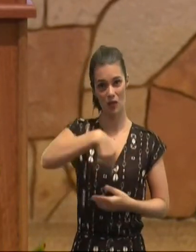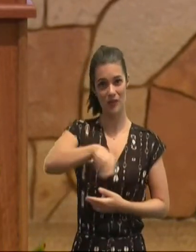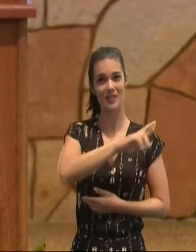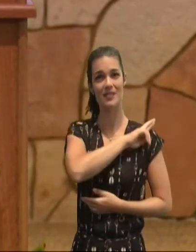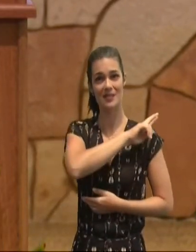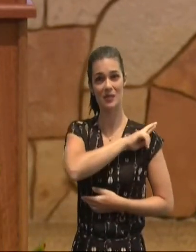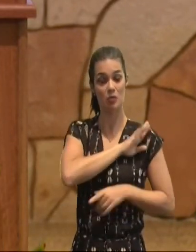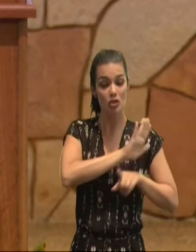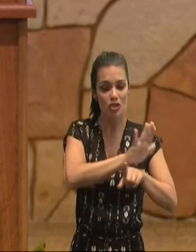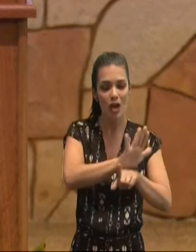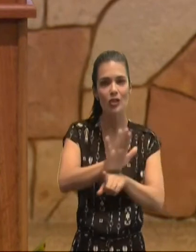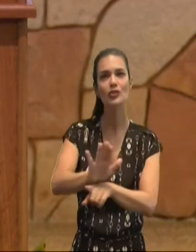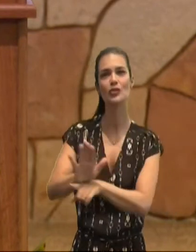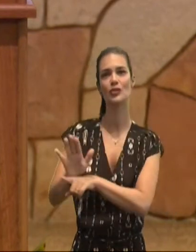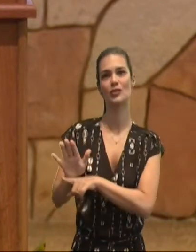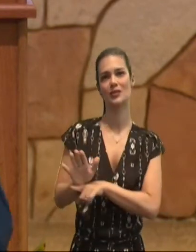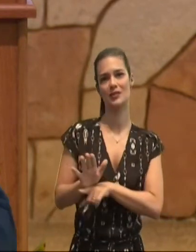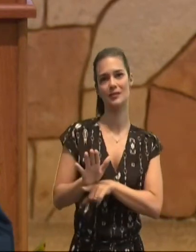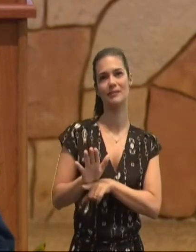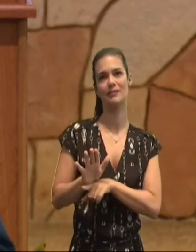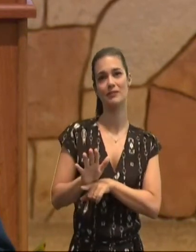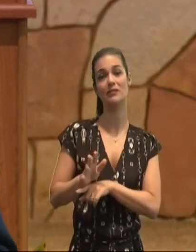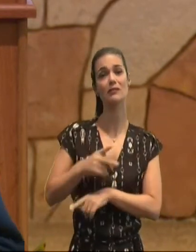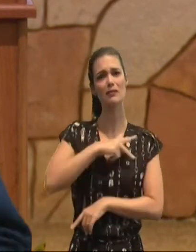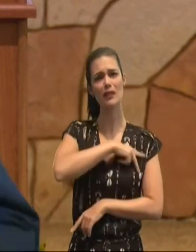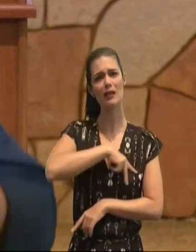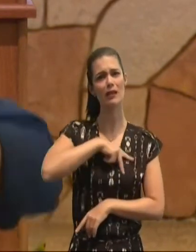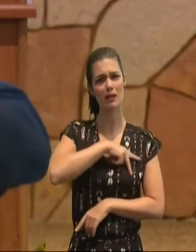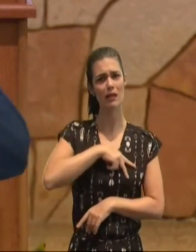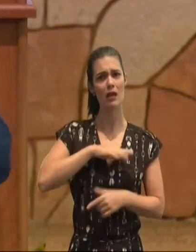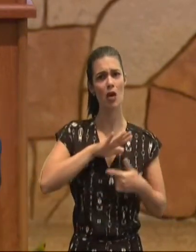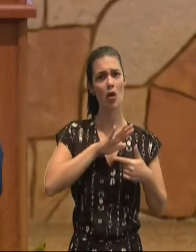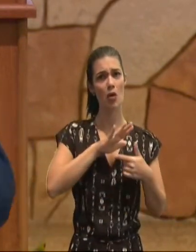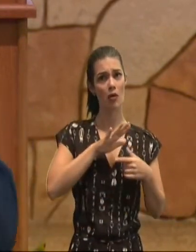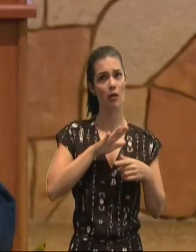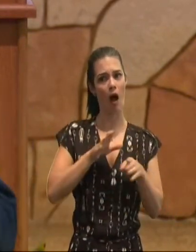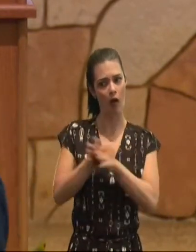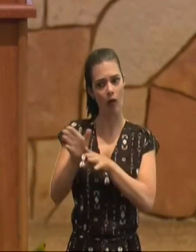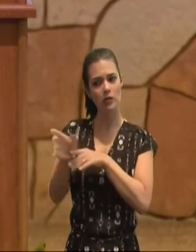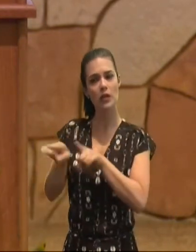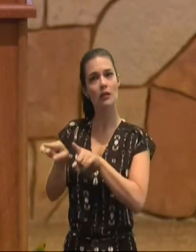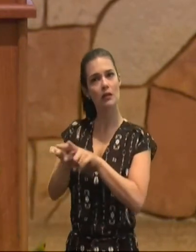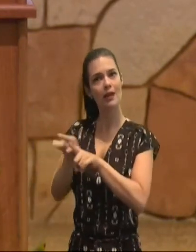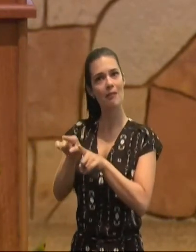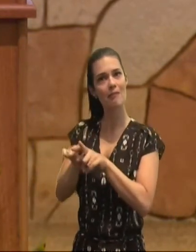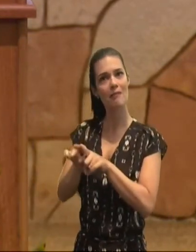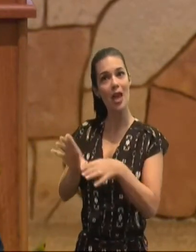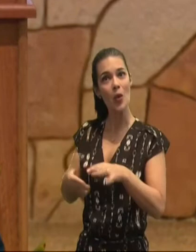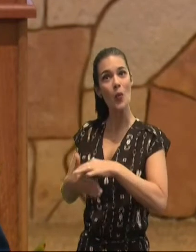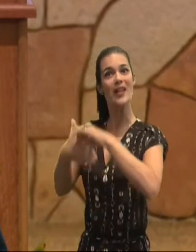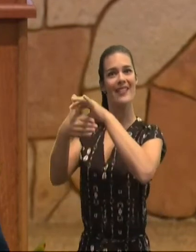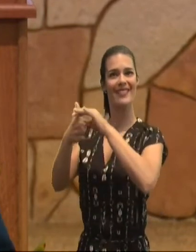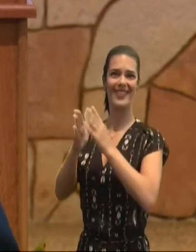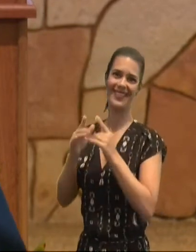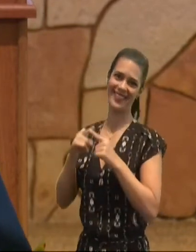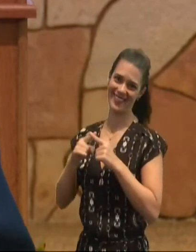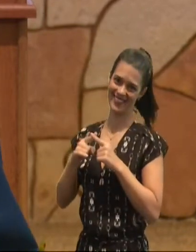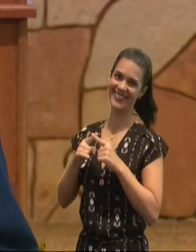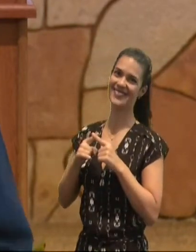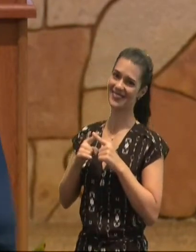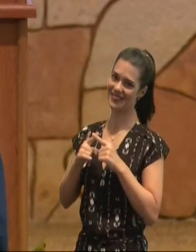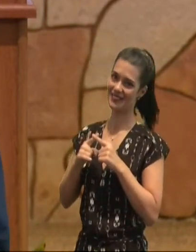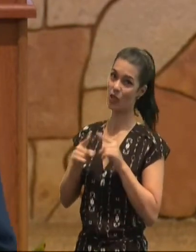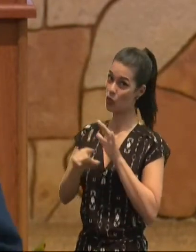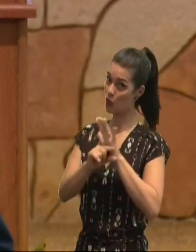e Paulo, estende, esse suporte, para todos os irmãos, inclusive, para o pastor, para o líder, da igreja, ele faz isso, fala isso, no verso